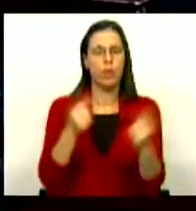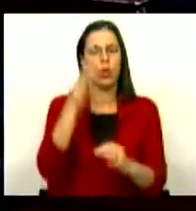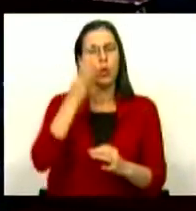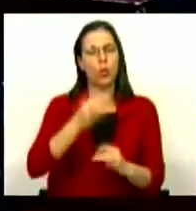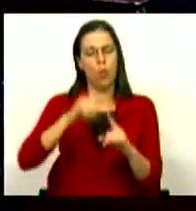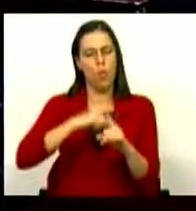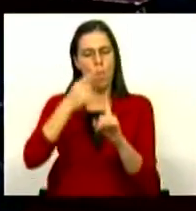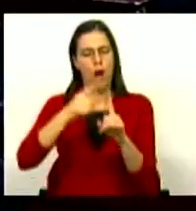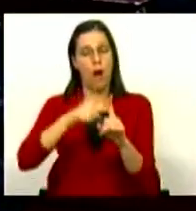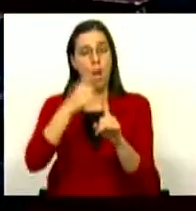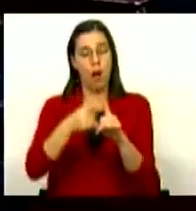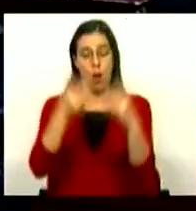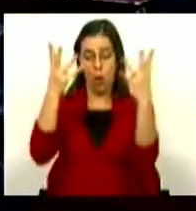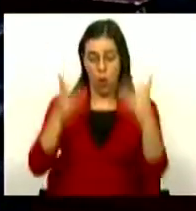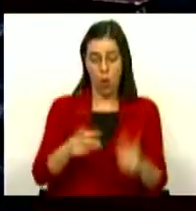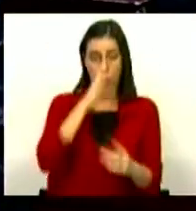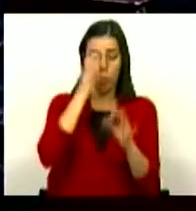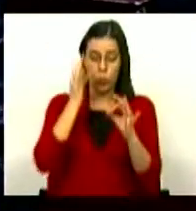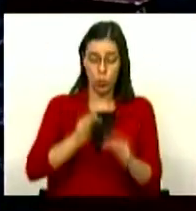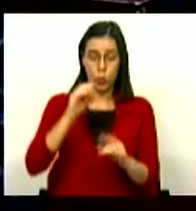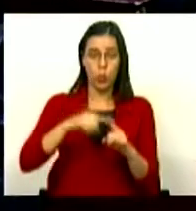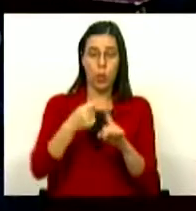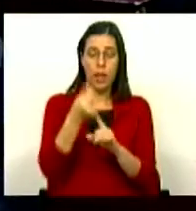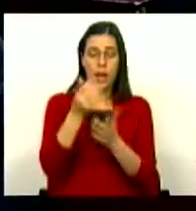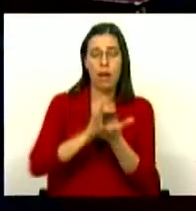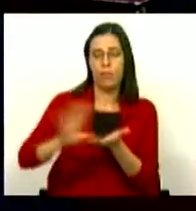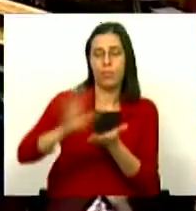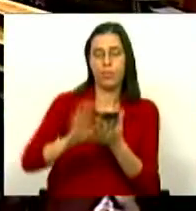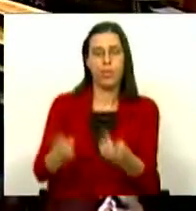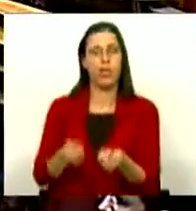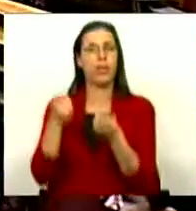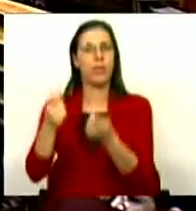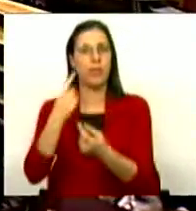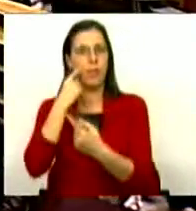os anos, porque no Orçamento do Estado, todos os anos, já há mais dinheiro para o investimento público.